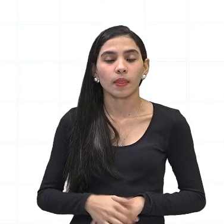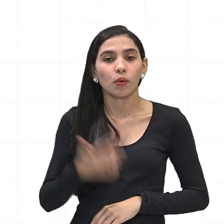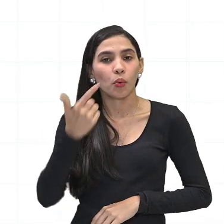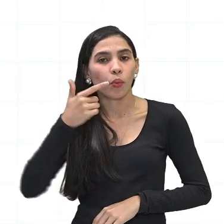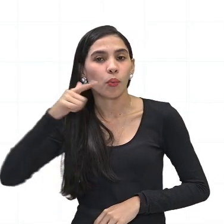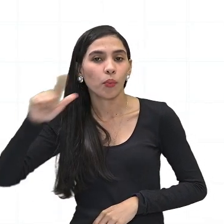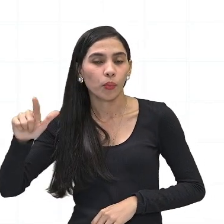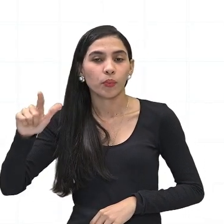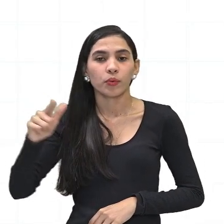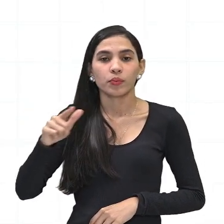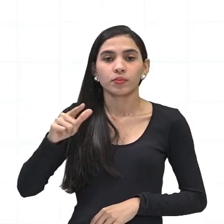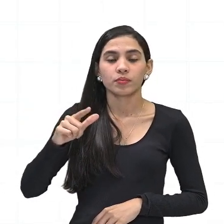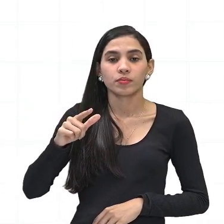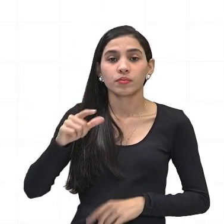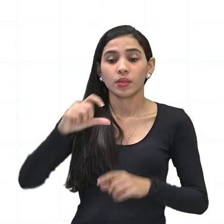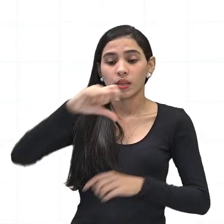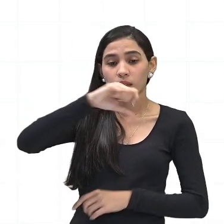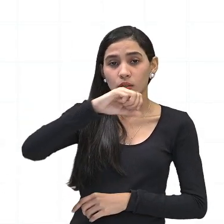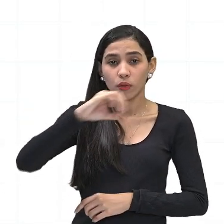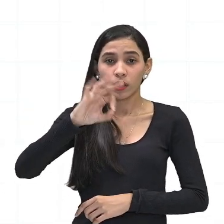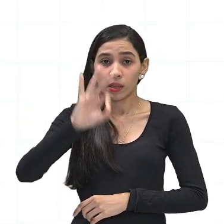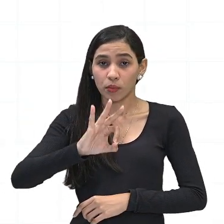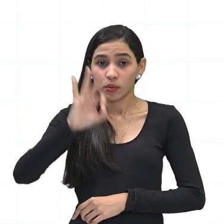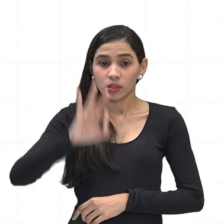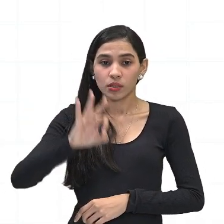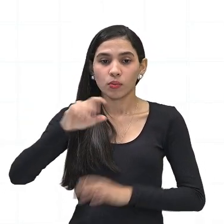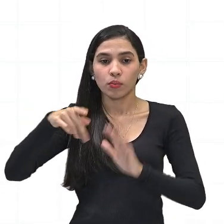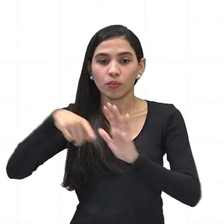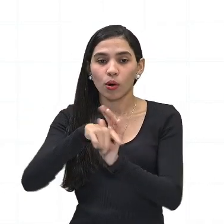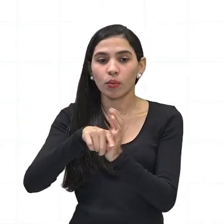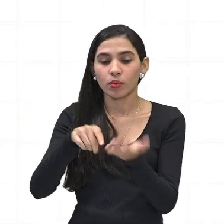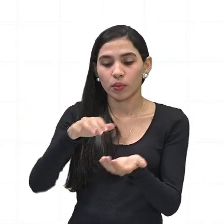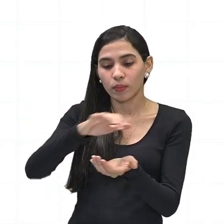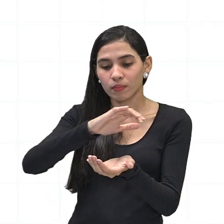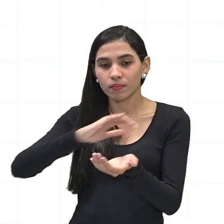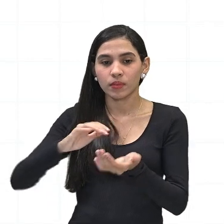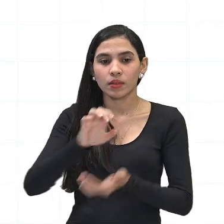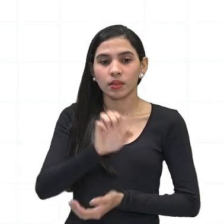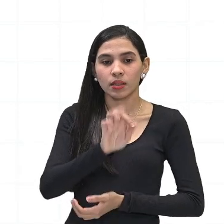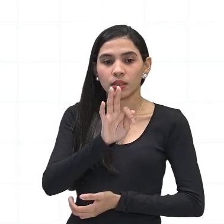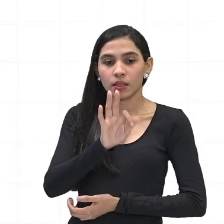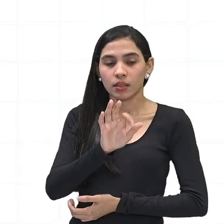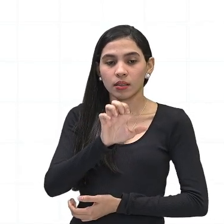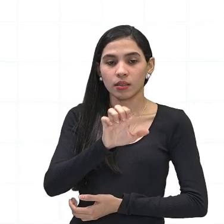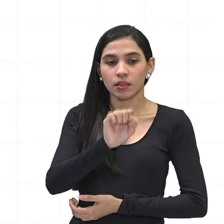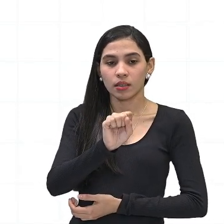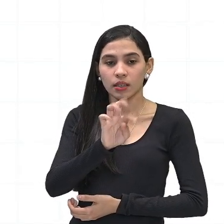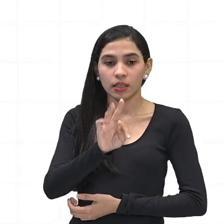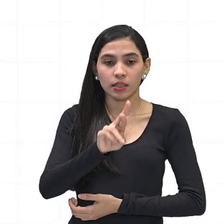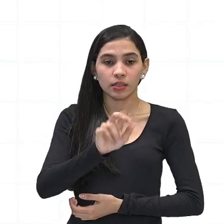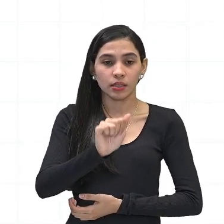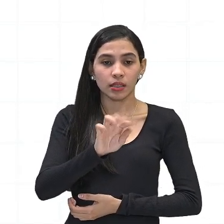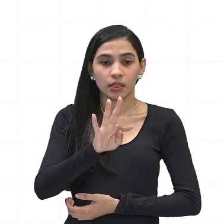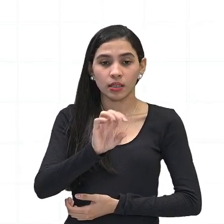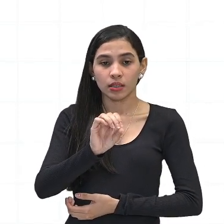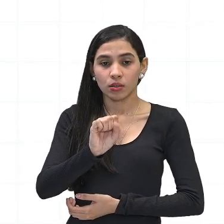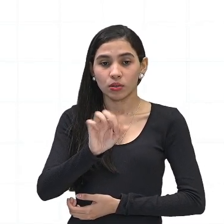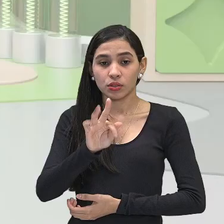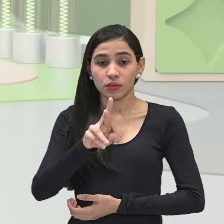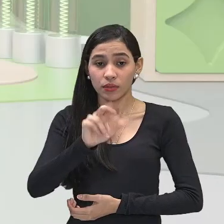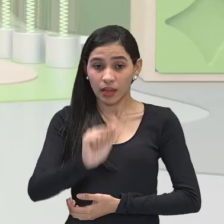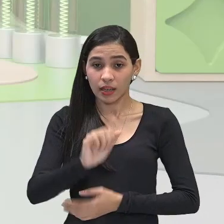90%, encontram-se na estratosfera. Então, nós temos, de todas as camadas da